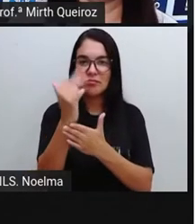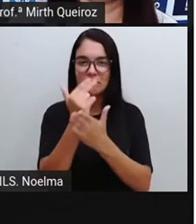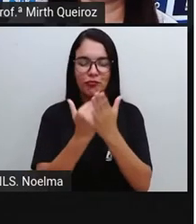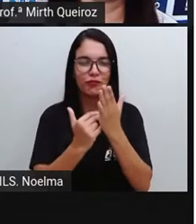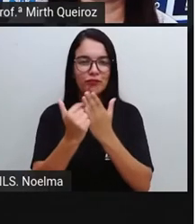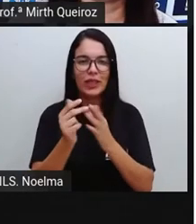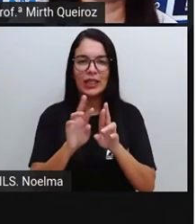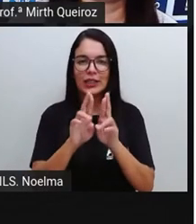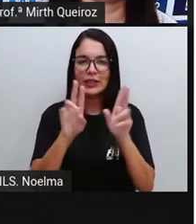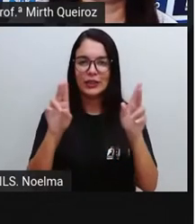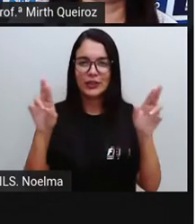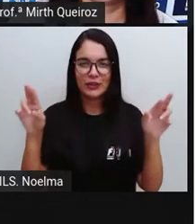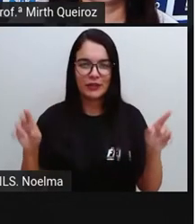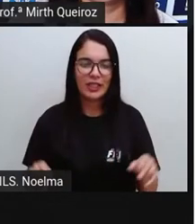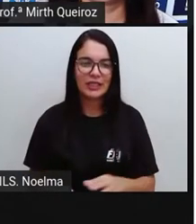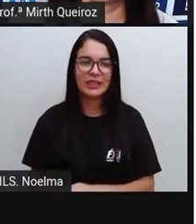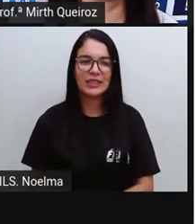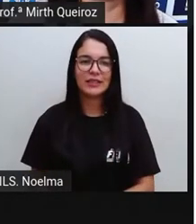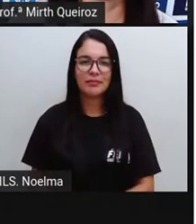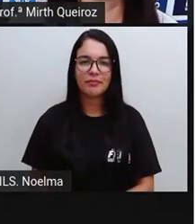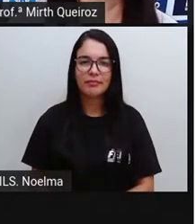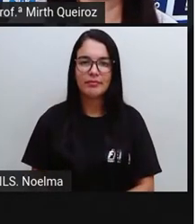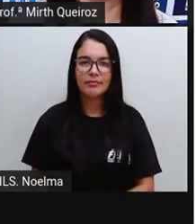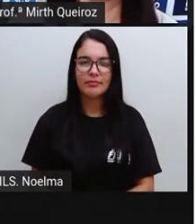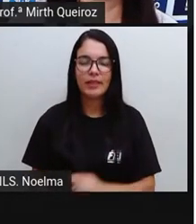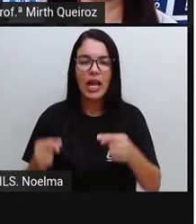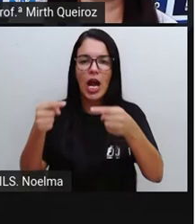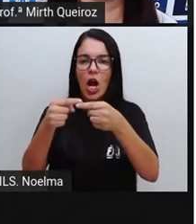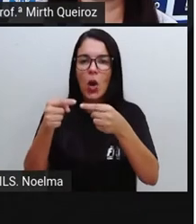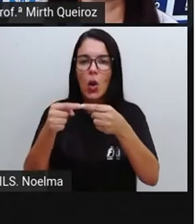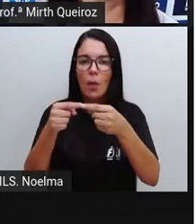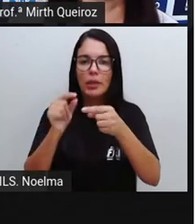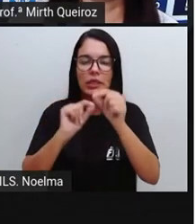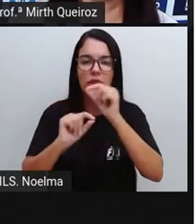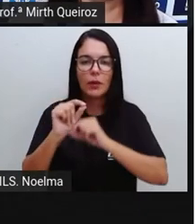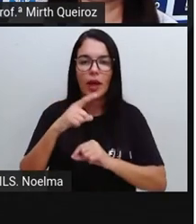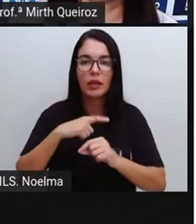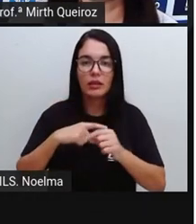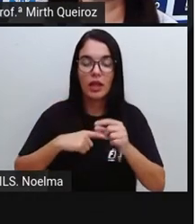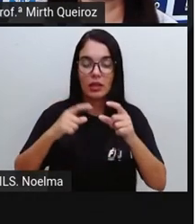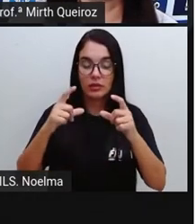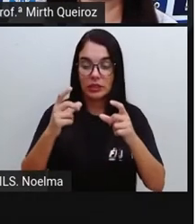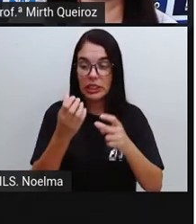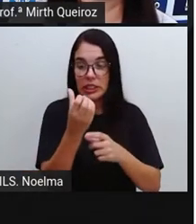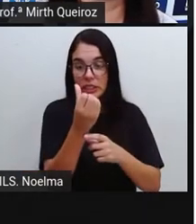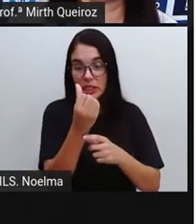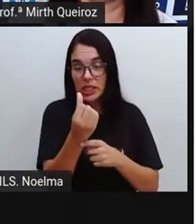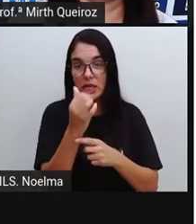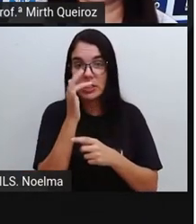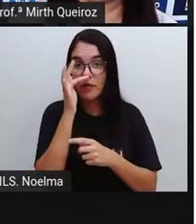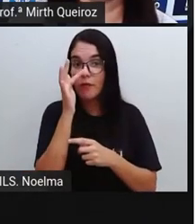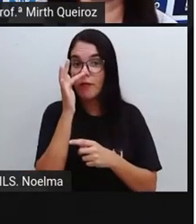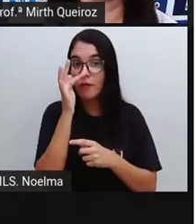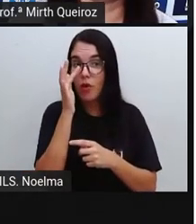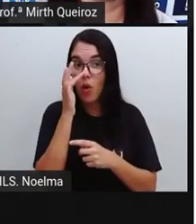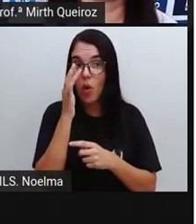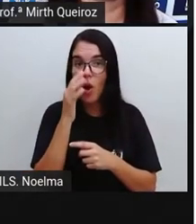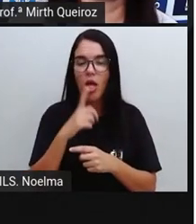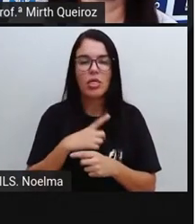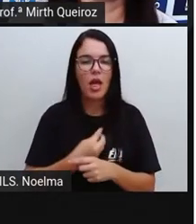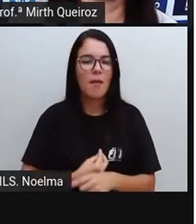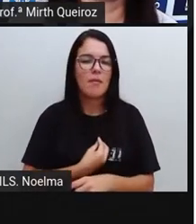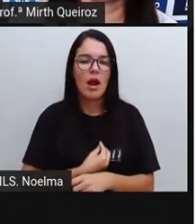Do colorido, a presença desse colorido. A combinação contém seis flores. O número seis é bastante